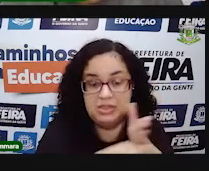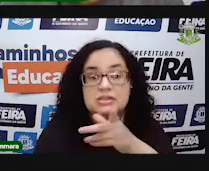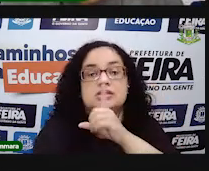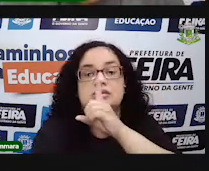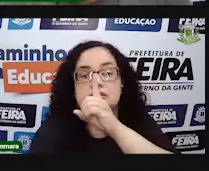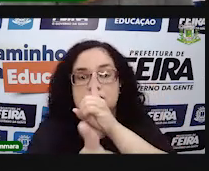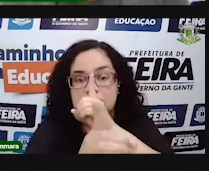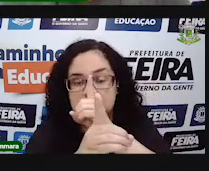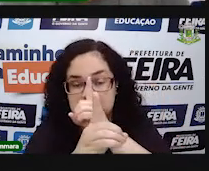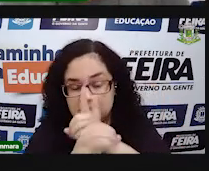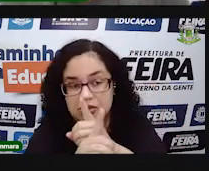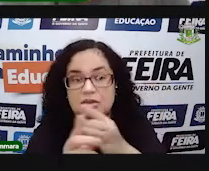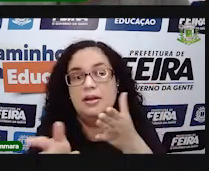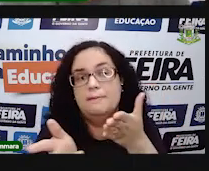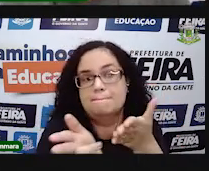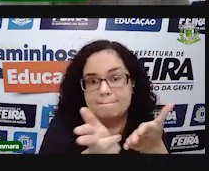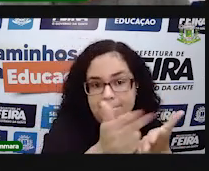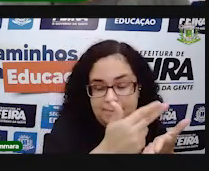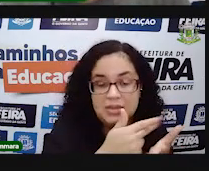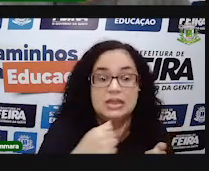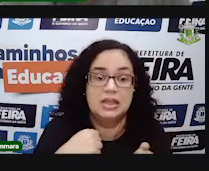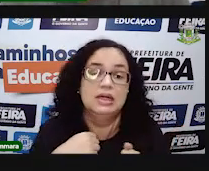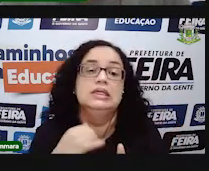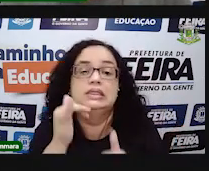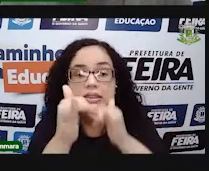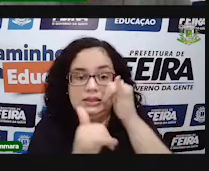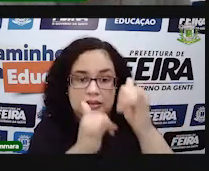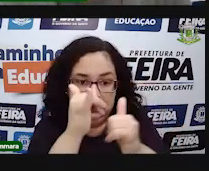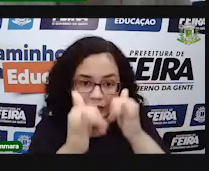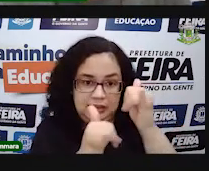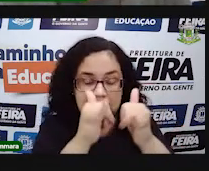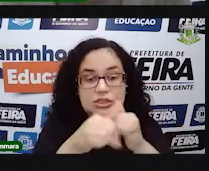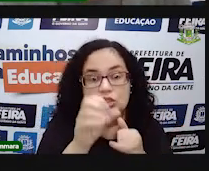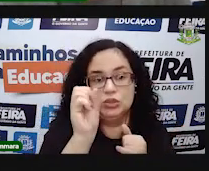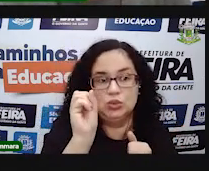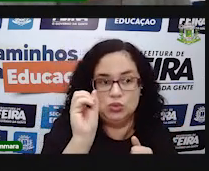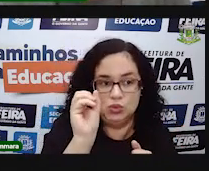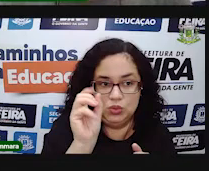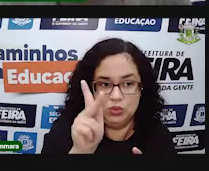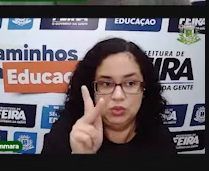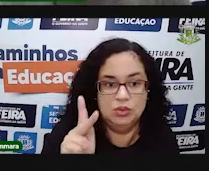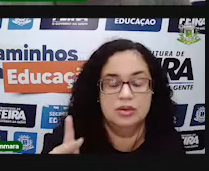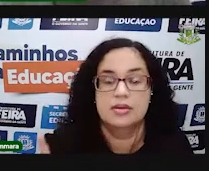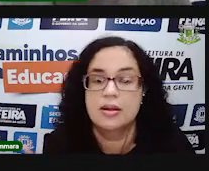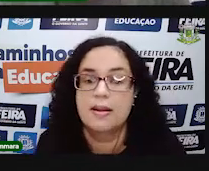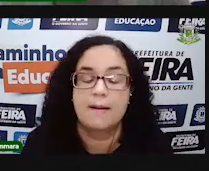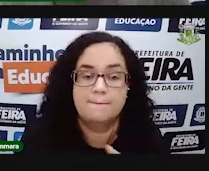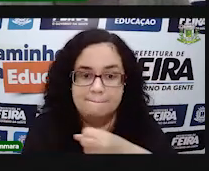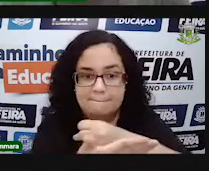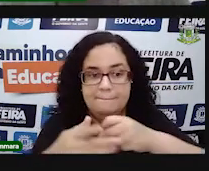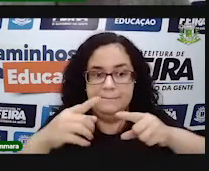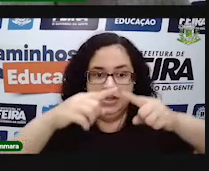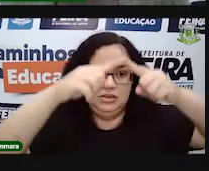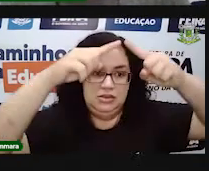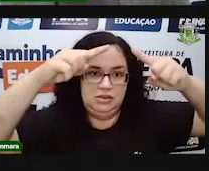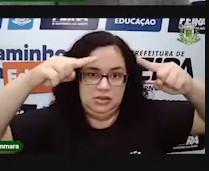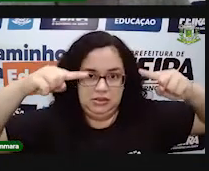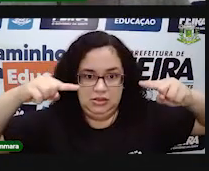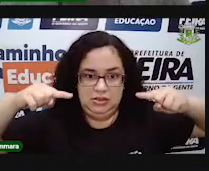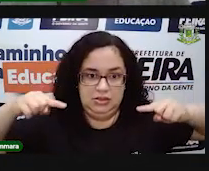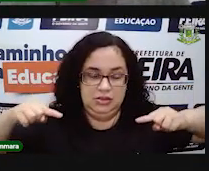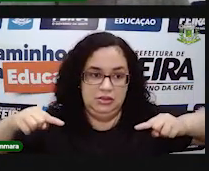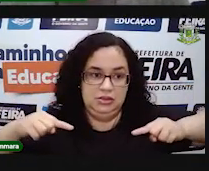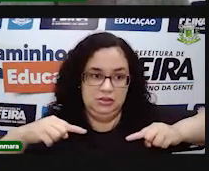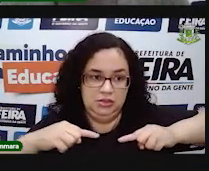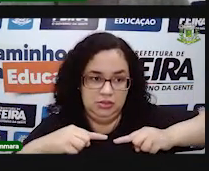várias outras. Você pode dar uma pesquisadinha e encontrar essas imagens aí na internet, tá?